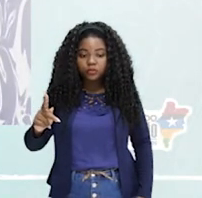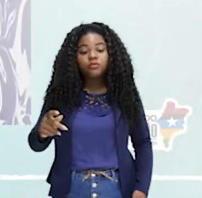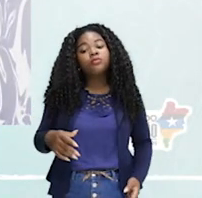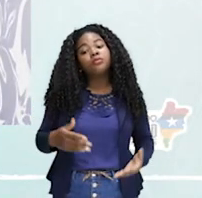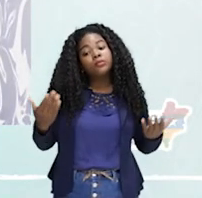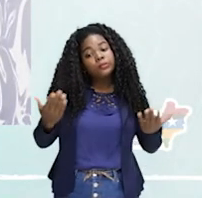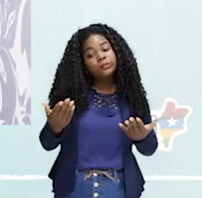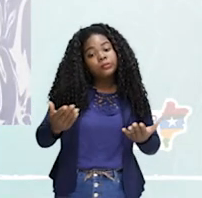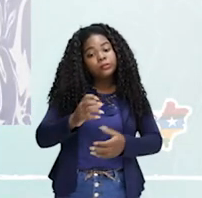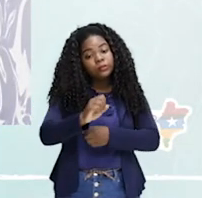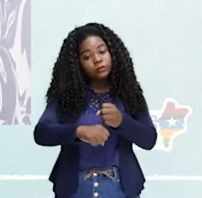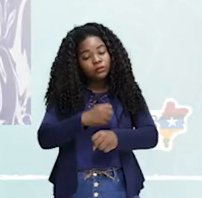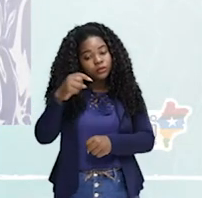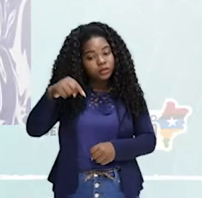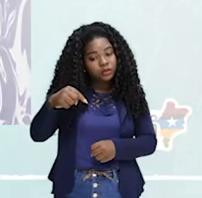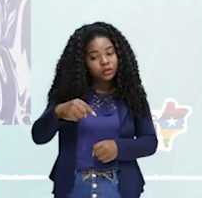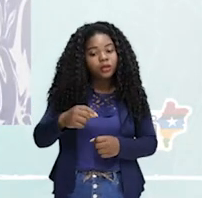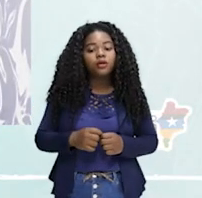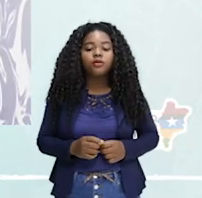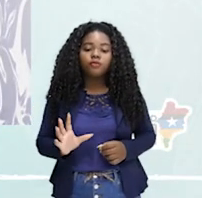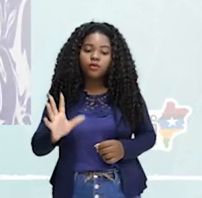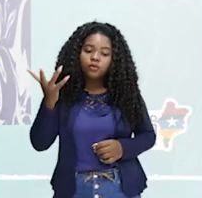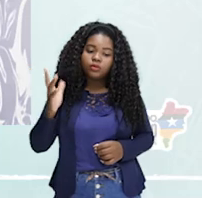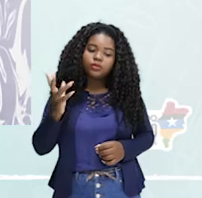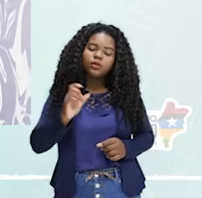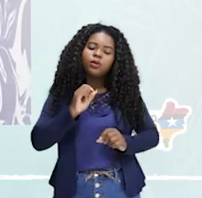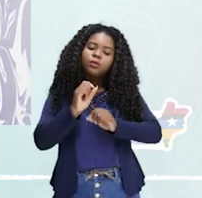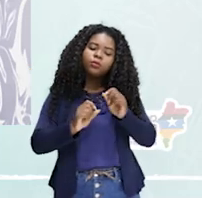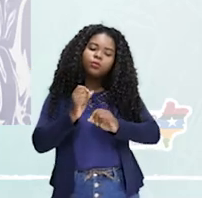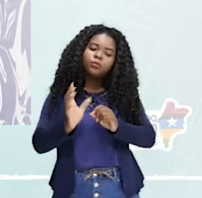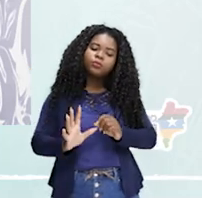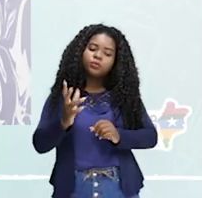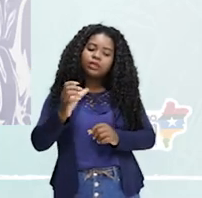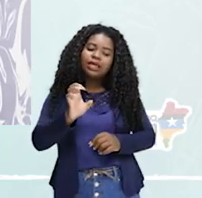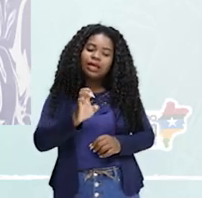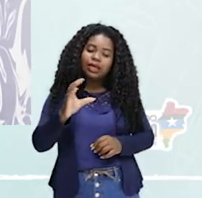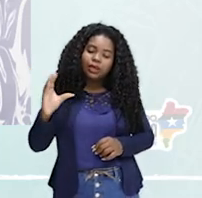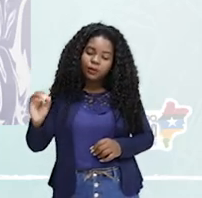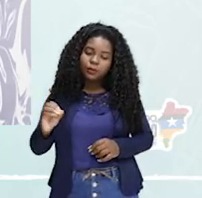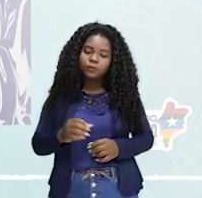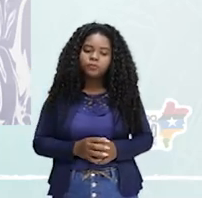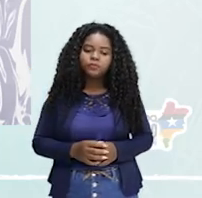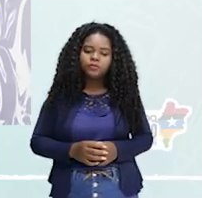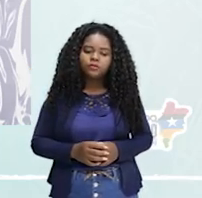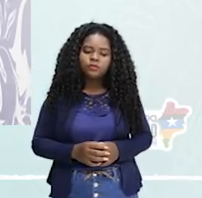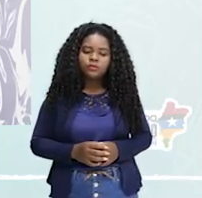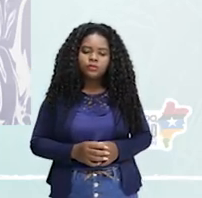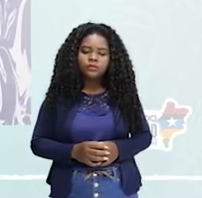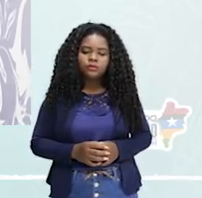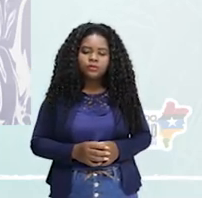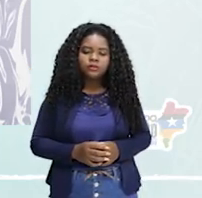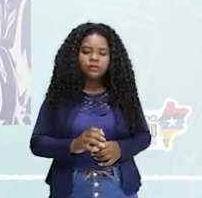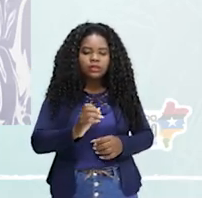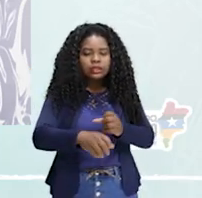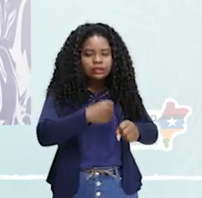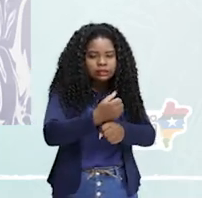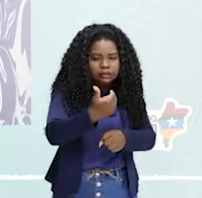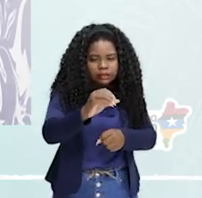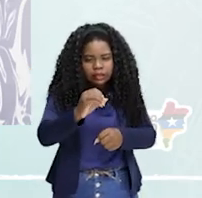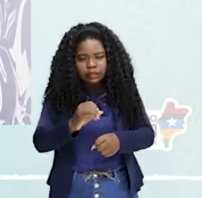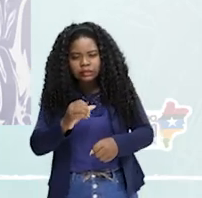acontecer a chamada Conferência das Partes, o que foi definido aí na ECO 92. Não dava para ficar se reunindo de 10 em 10 anos,